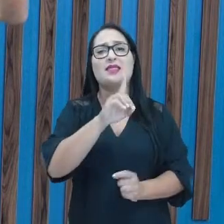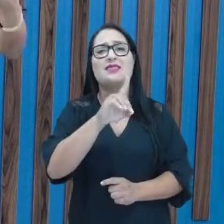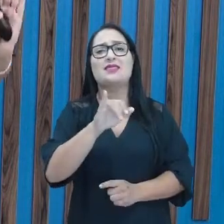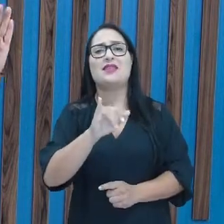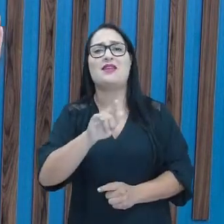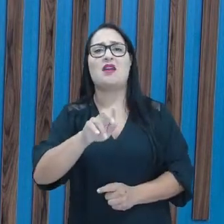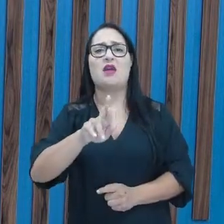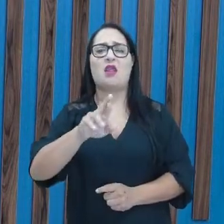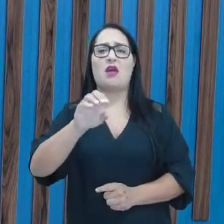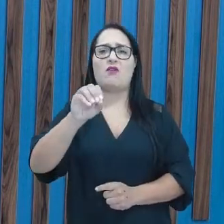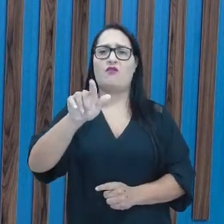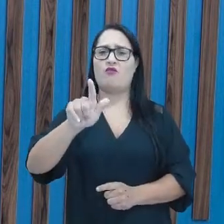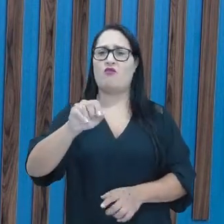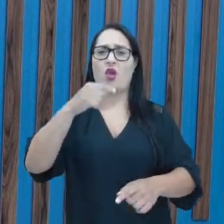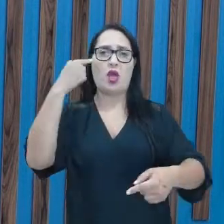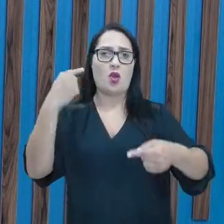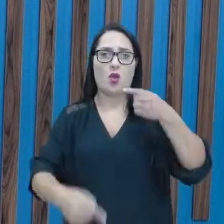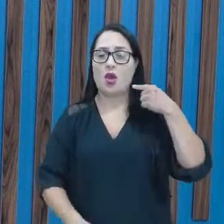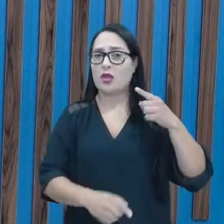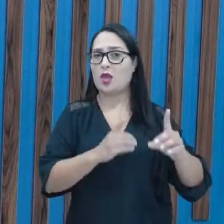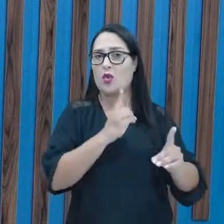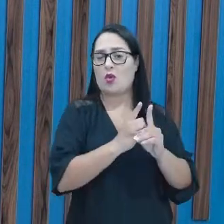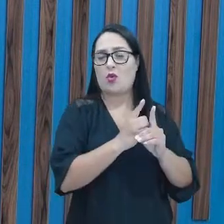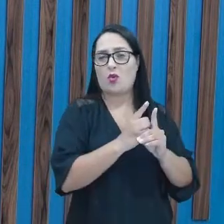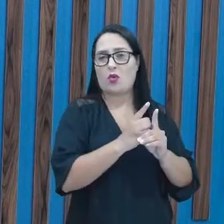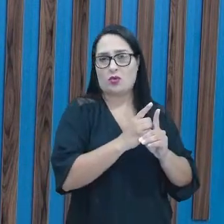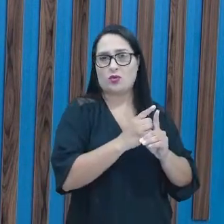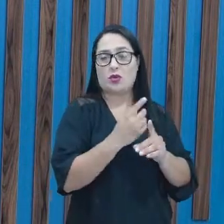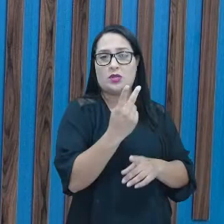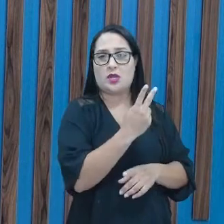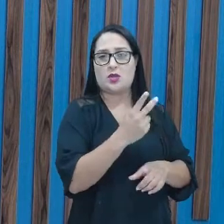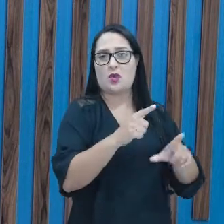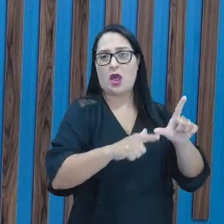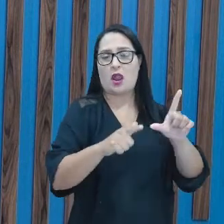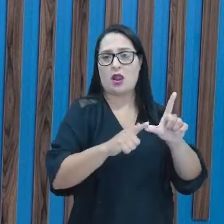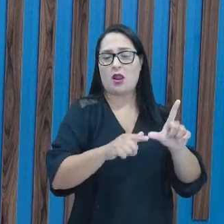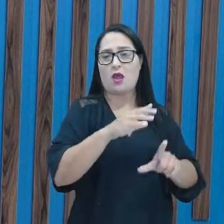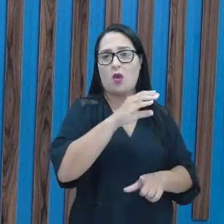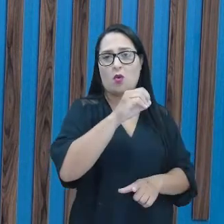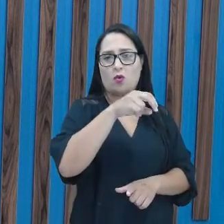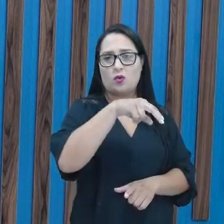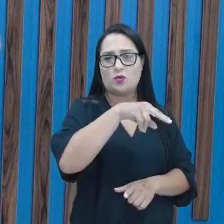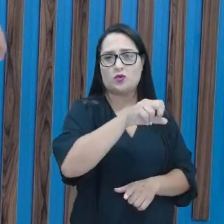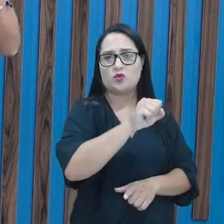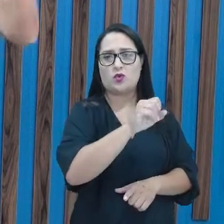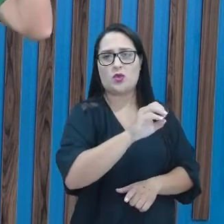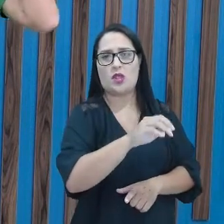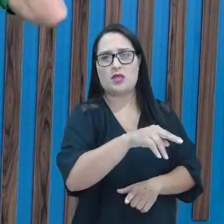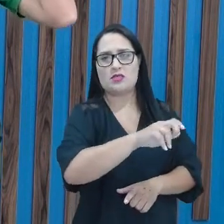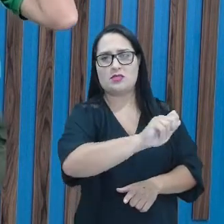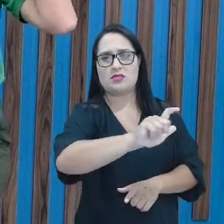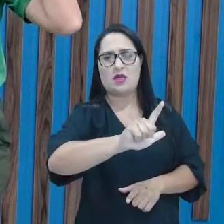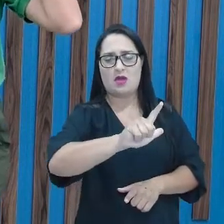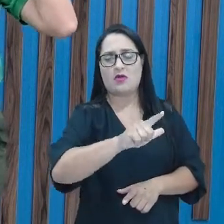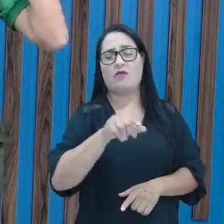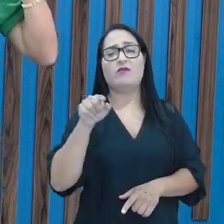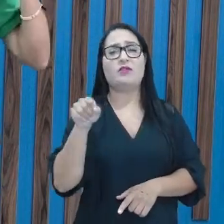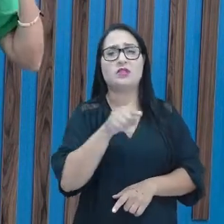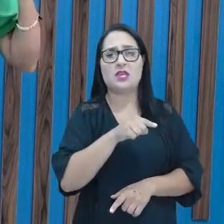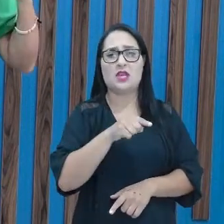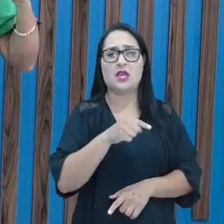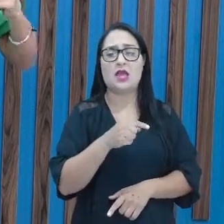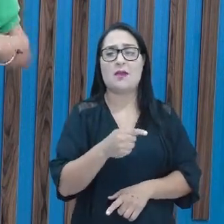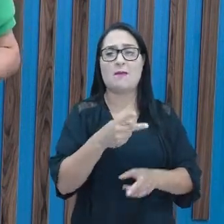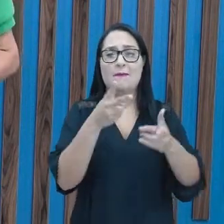nada a ver com o encontro consonantal, tá? Cuidado para não confundir. No encontro consonantal, você escuta o som